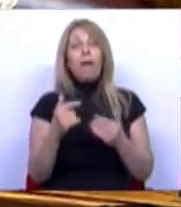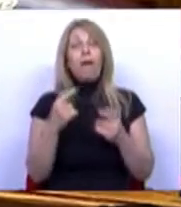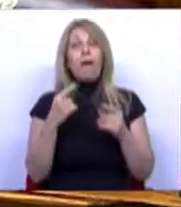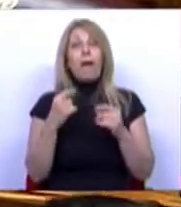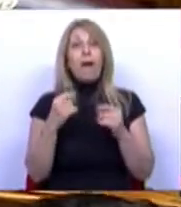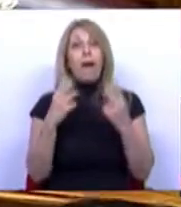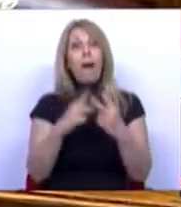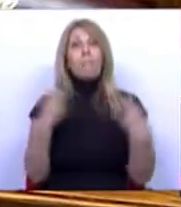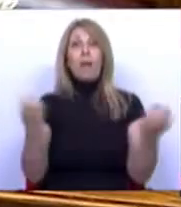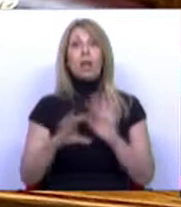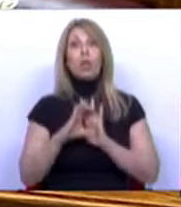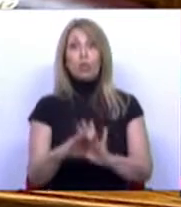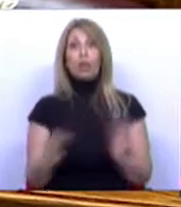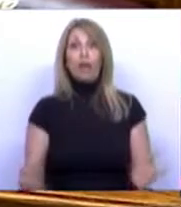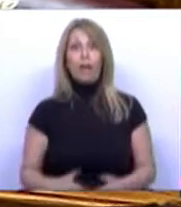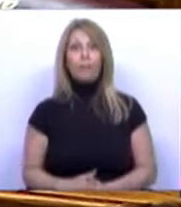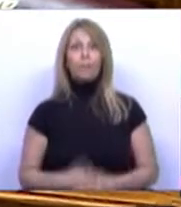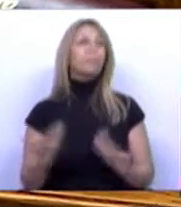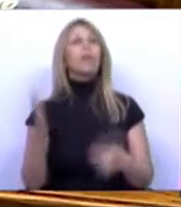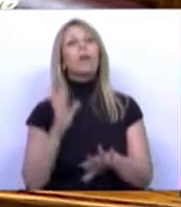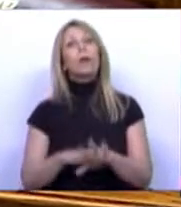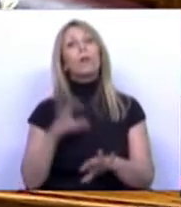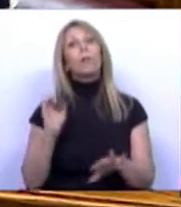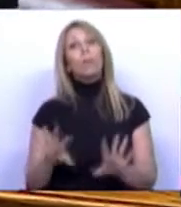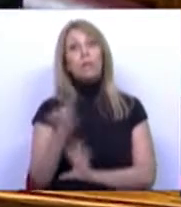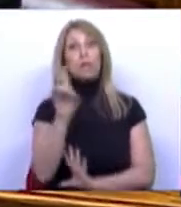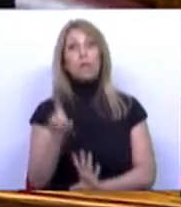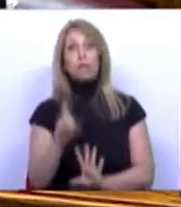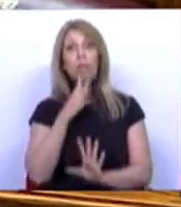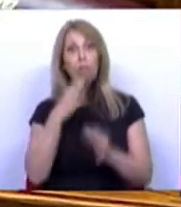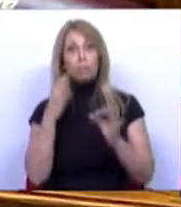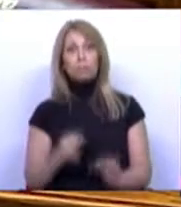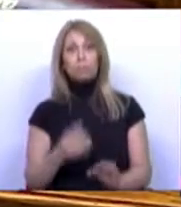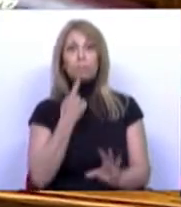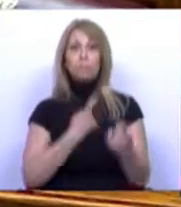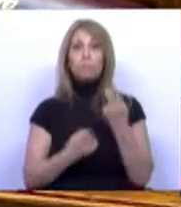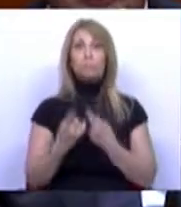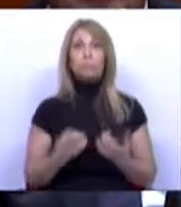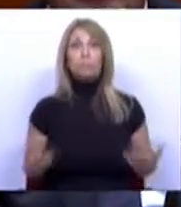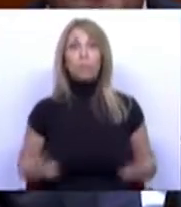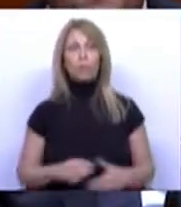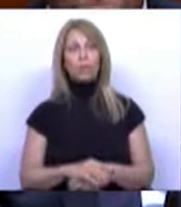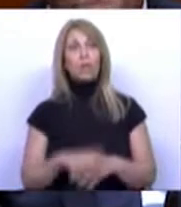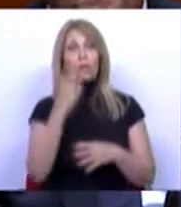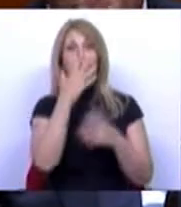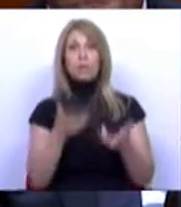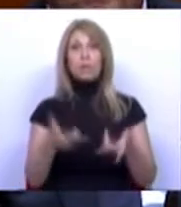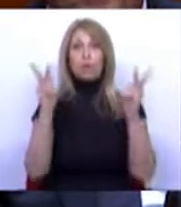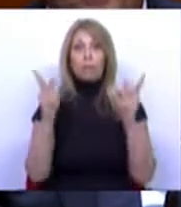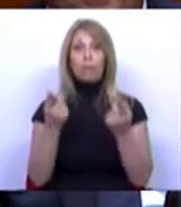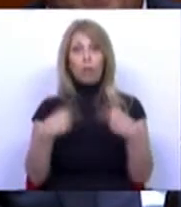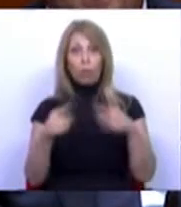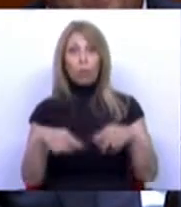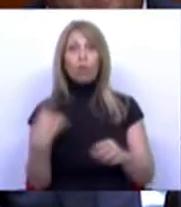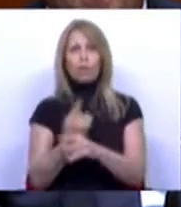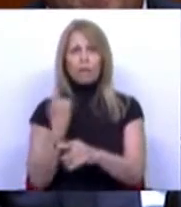E relativamente à questão concreta que coloca, se temos a disponibilidade para uma reunião de trabalho, várias reuniões de trabalho,